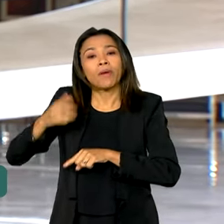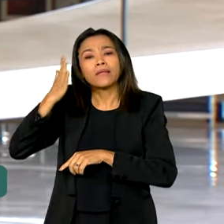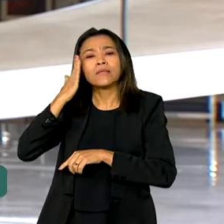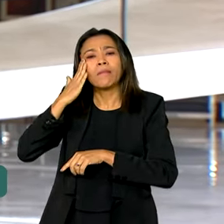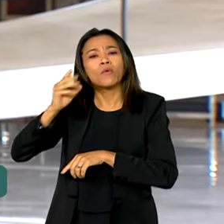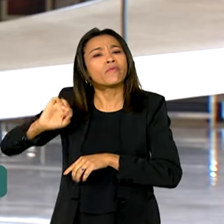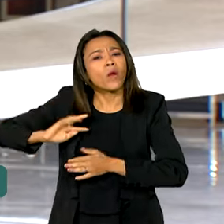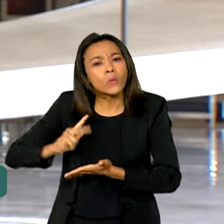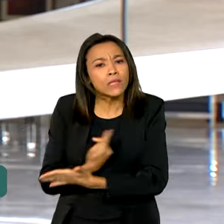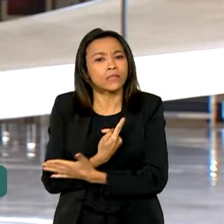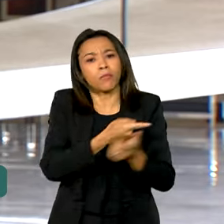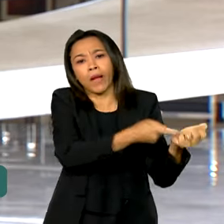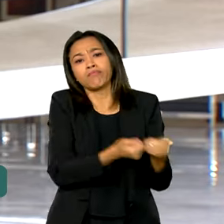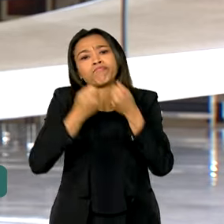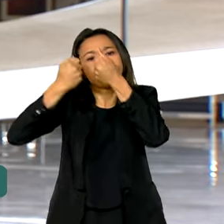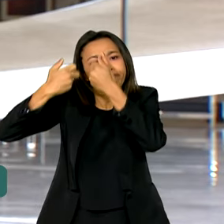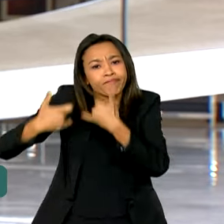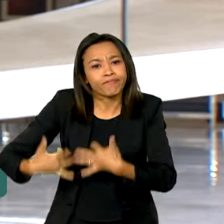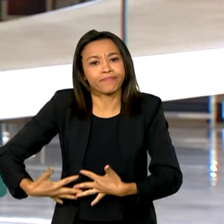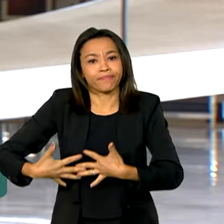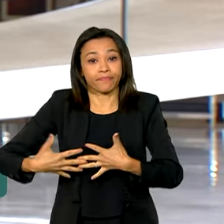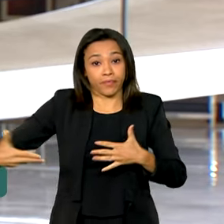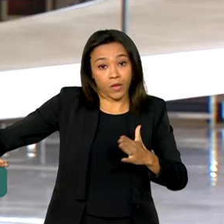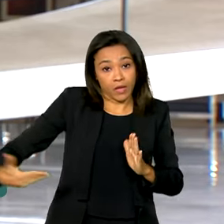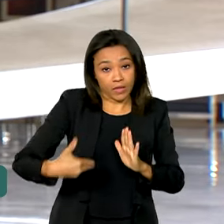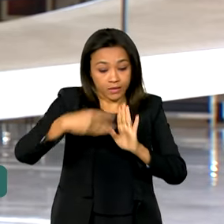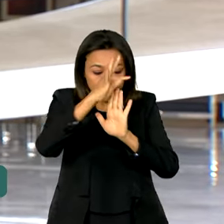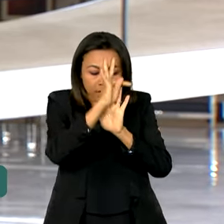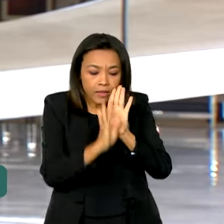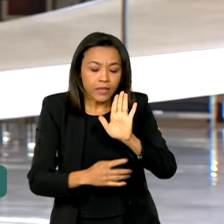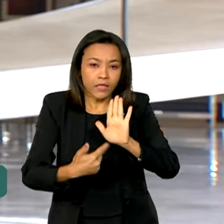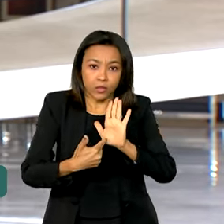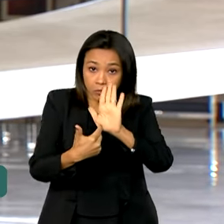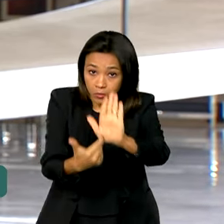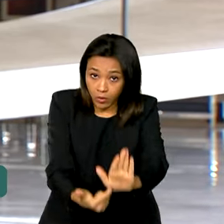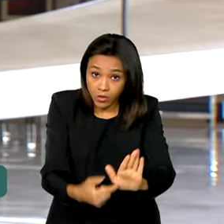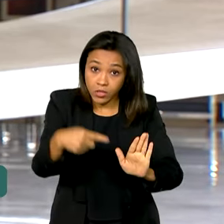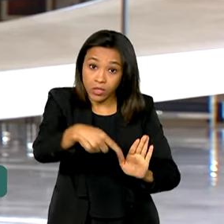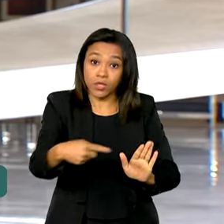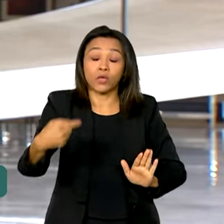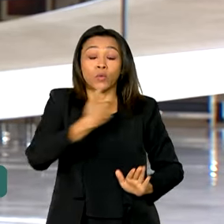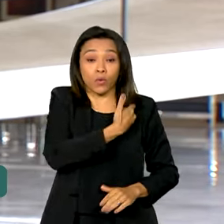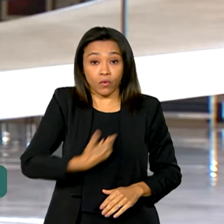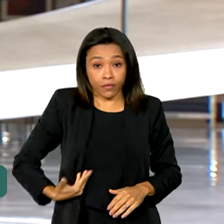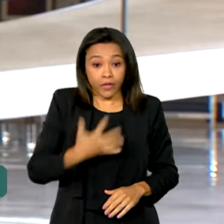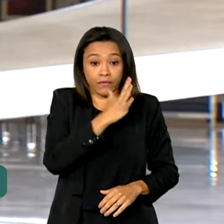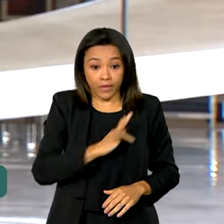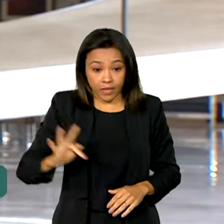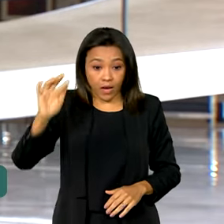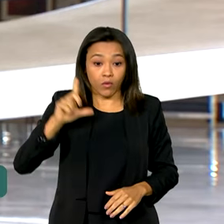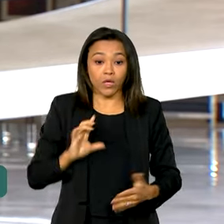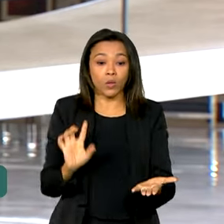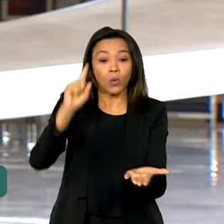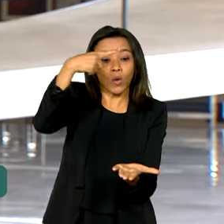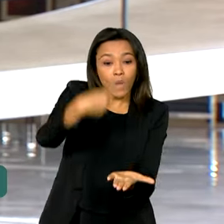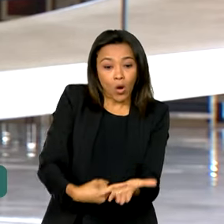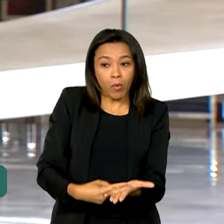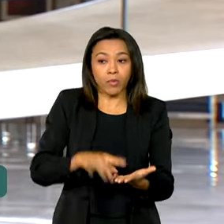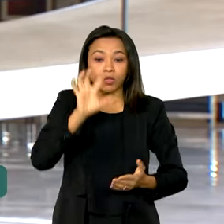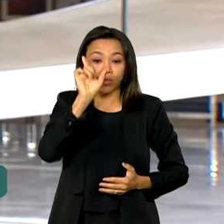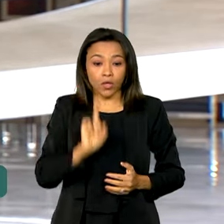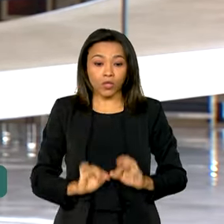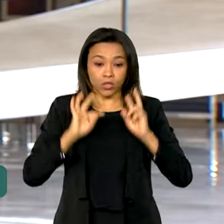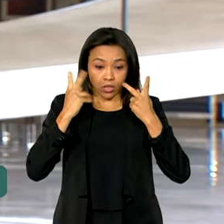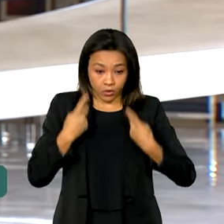esclarecer os fatos. O texto ainda acrescenta que o governo federal reitera seu compromisso com os direitos humanos e